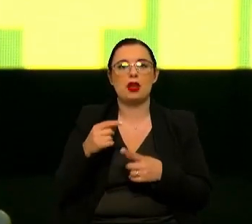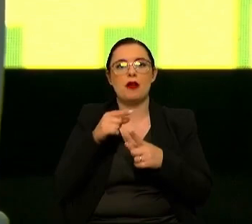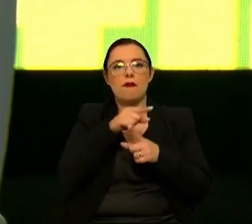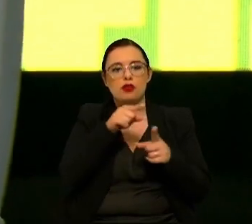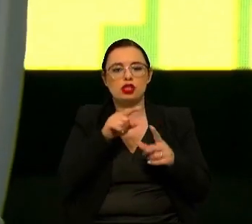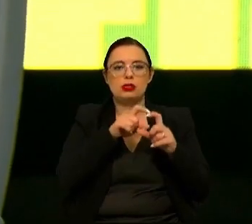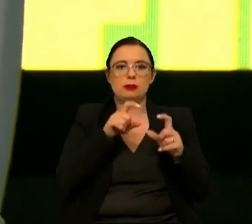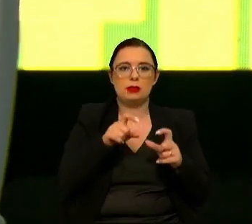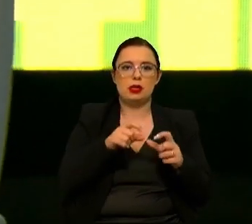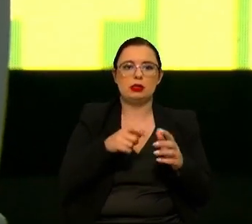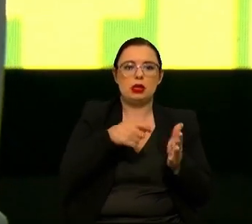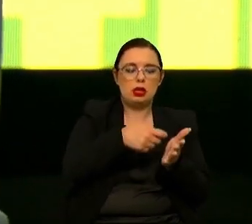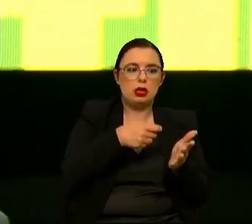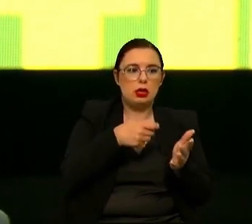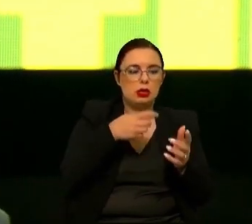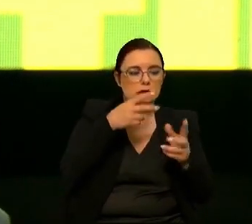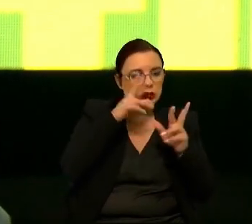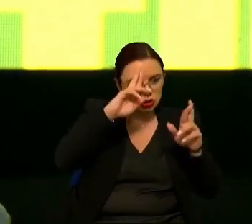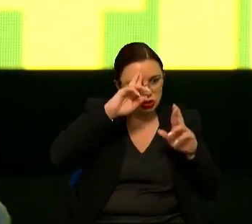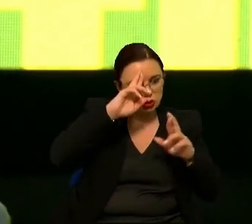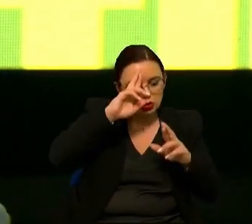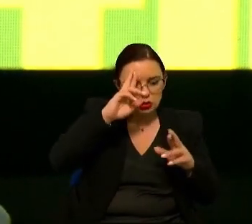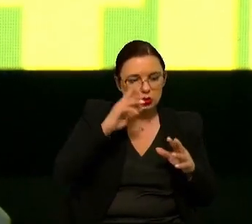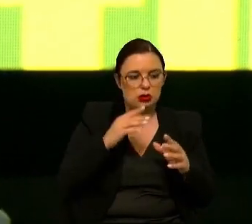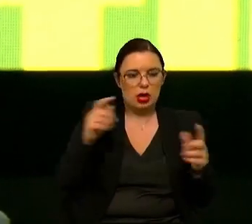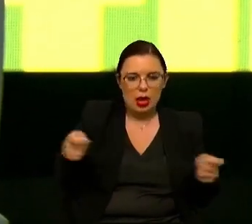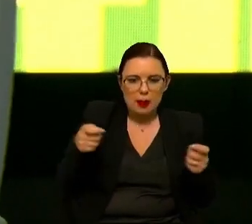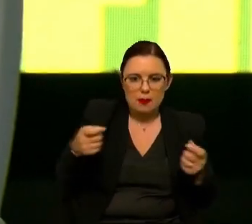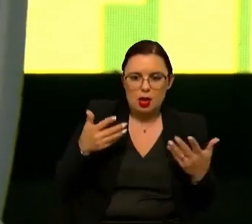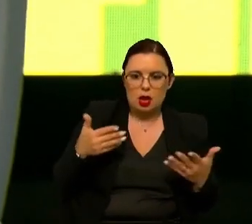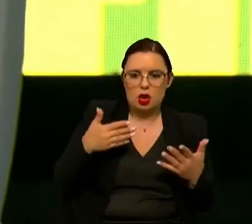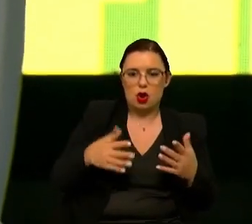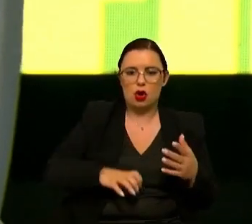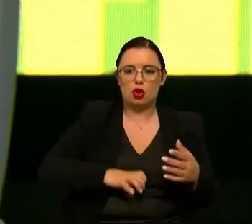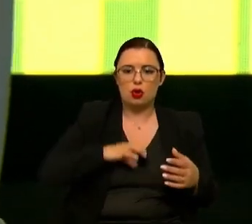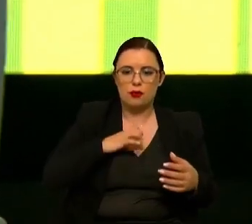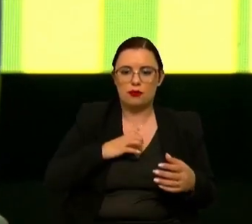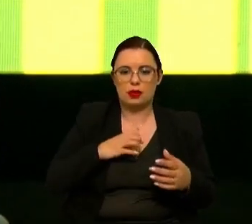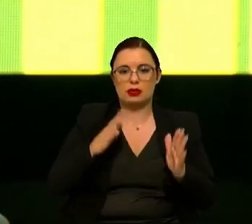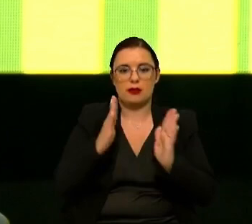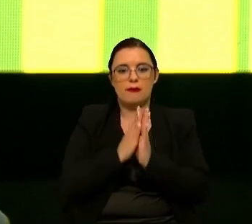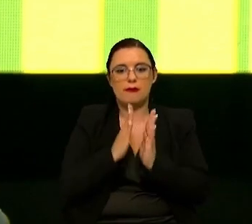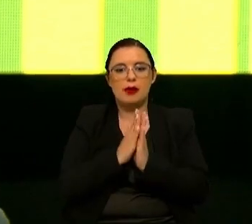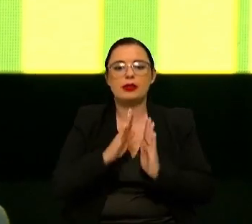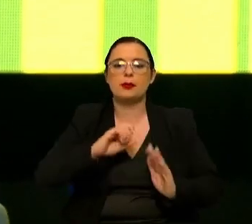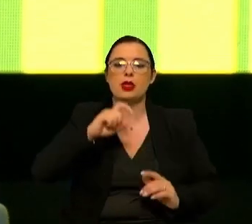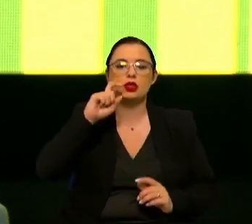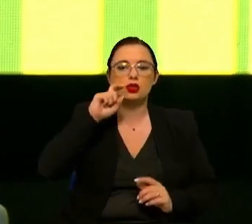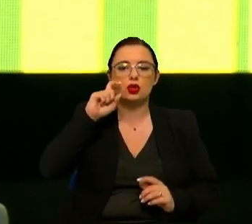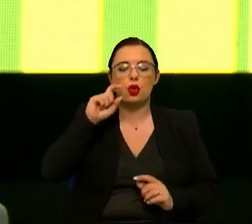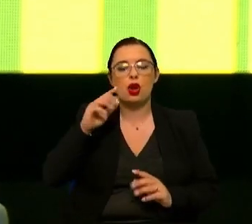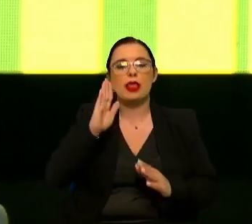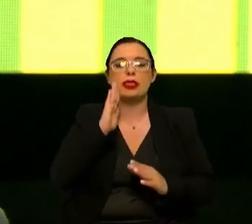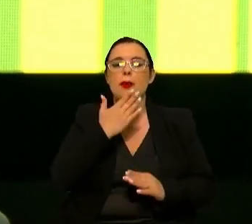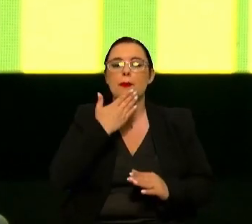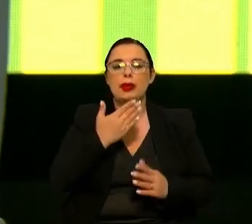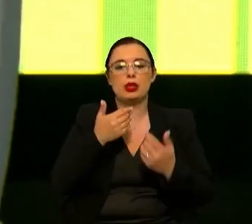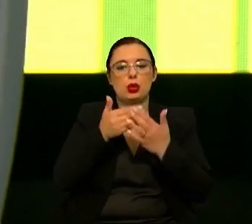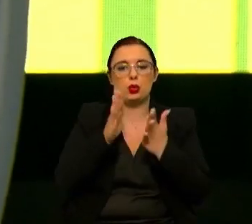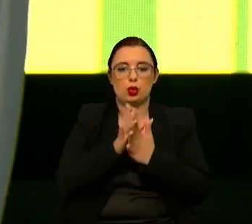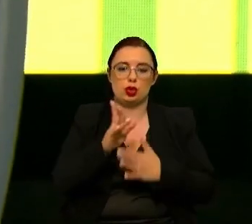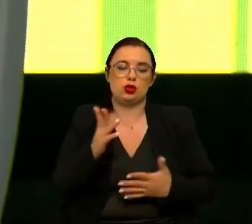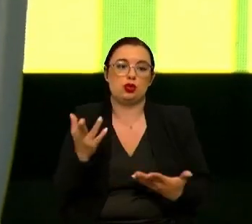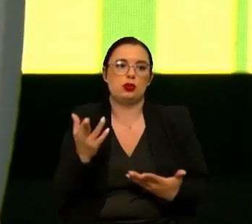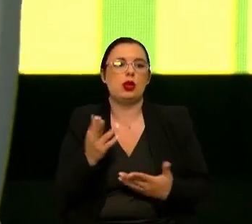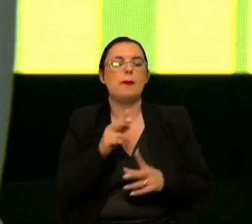empenho a aumentar a segurança rodoviária, fez, por exemplo, a campanha agora chamada Fátima Segura Depende de Todos, e, portanto, a pergunta é, na perspectiva